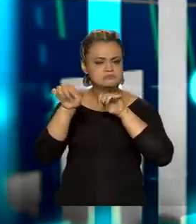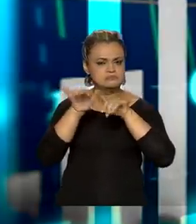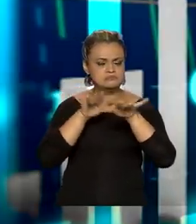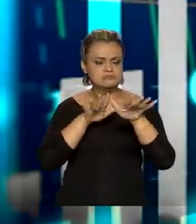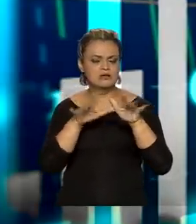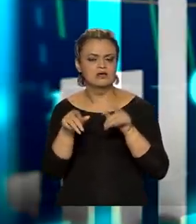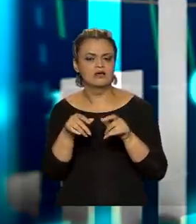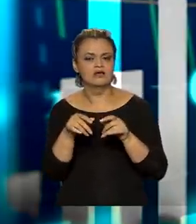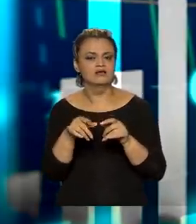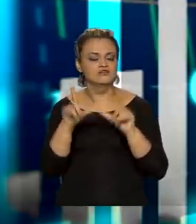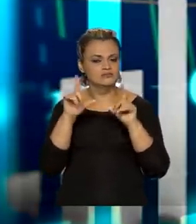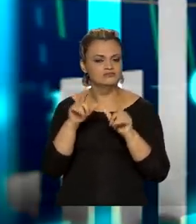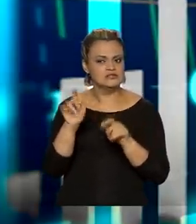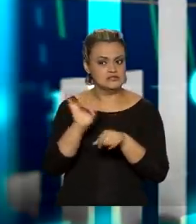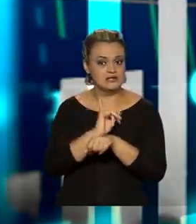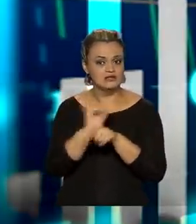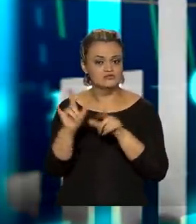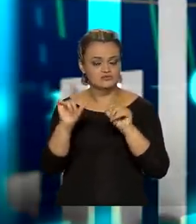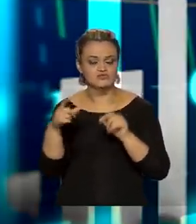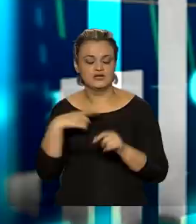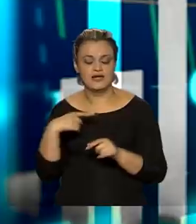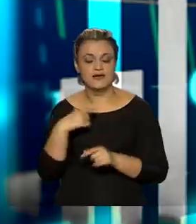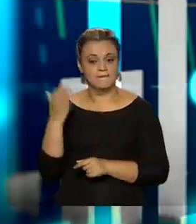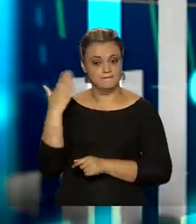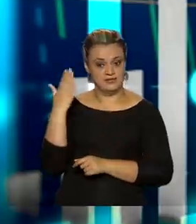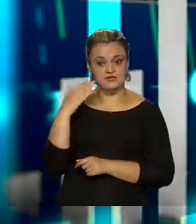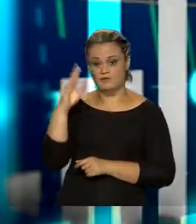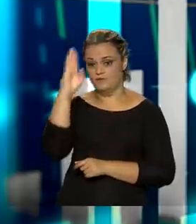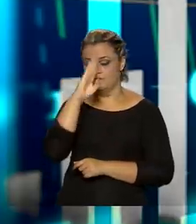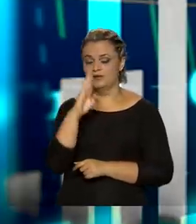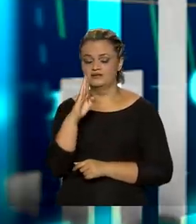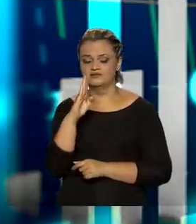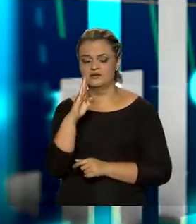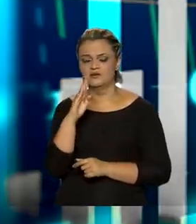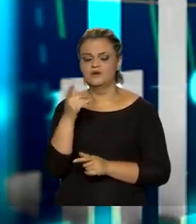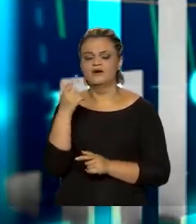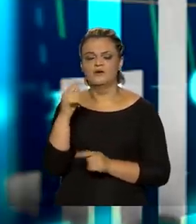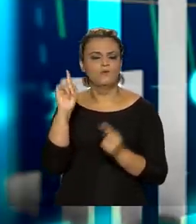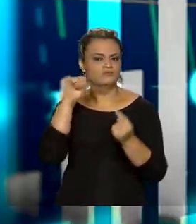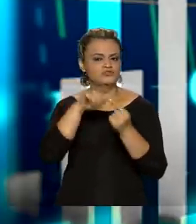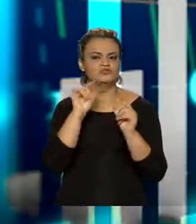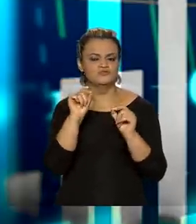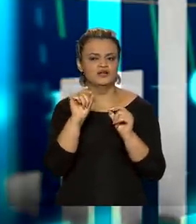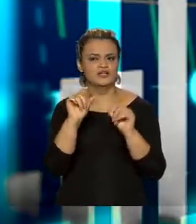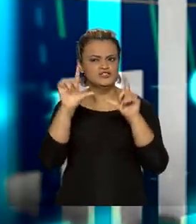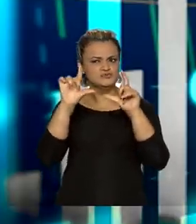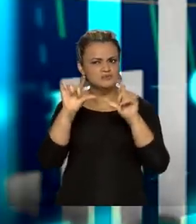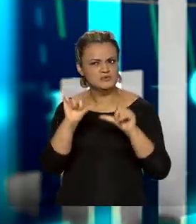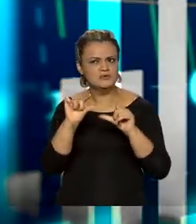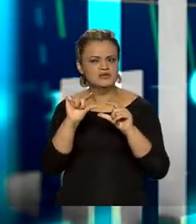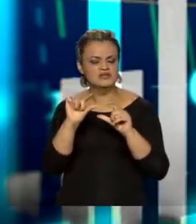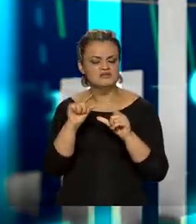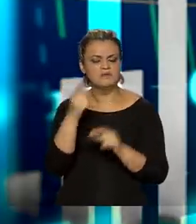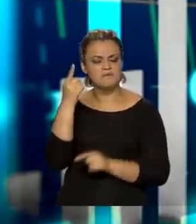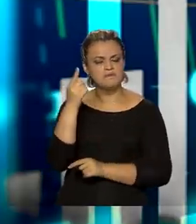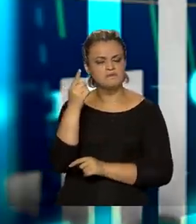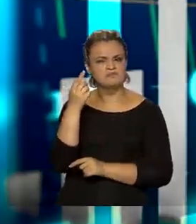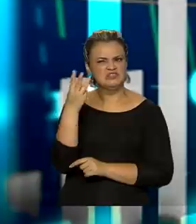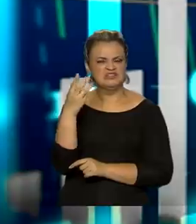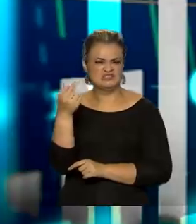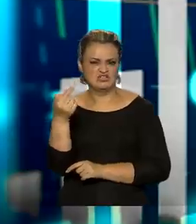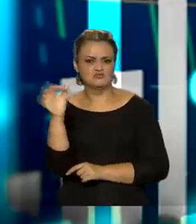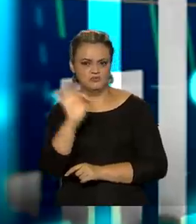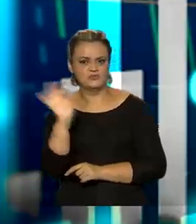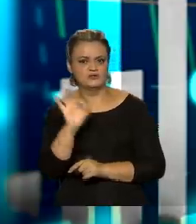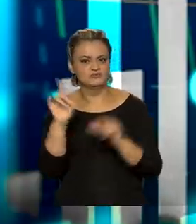de efeito estufa. E naquele momento, a posição do Brasil, então, era reduzir as suas emissões em um pouco mais de um terço, ou seja, 37